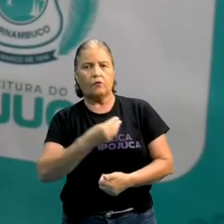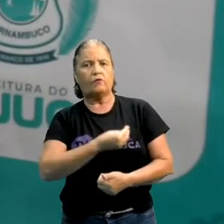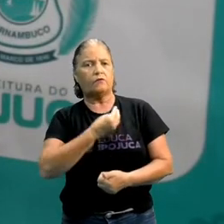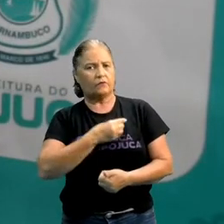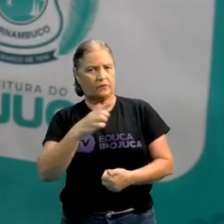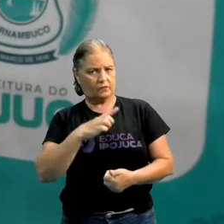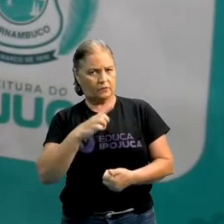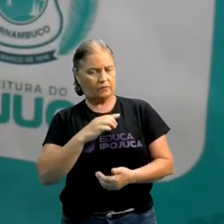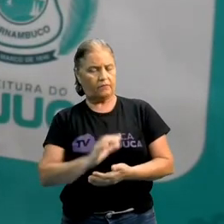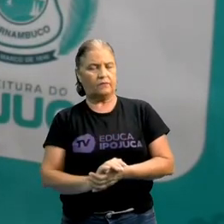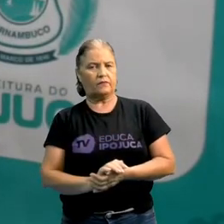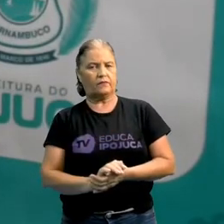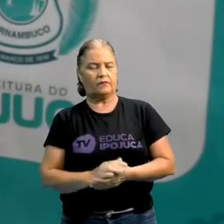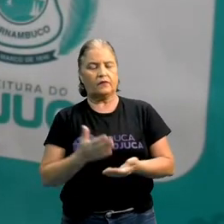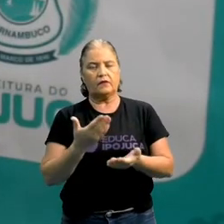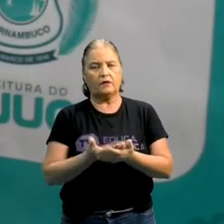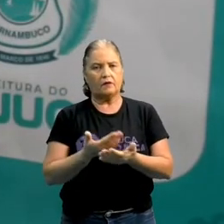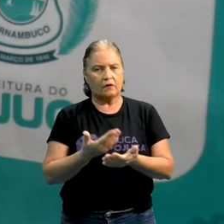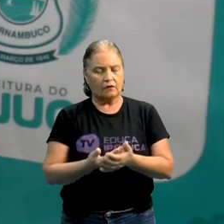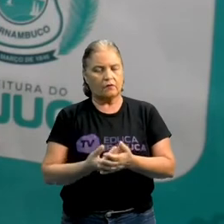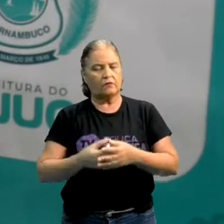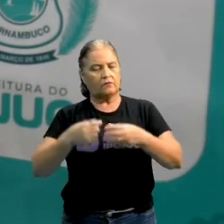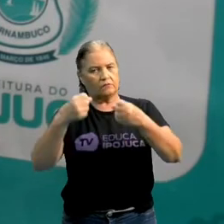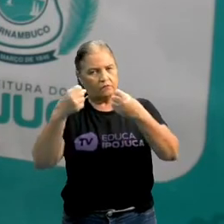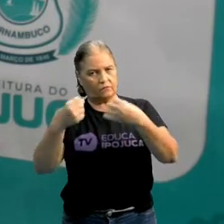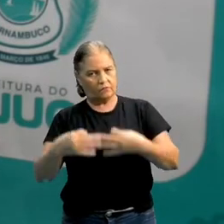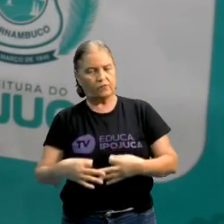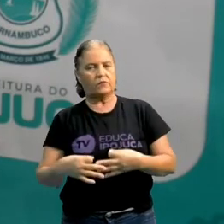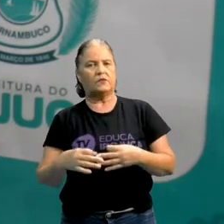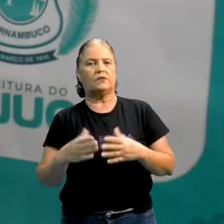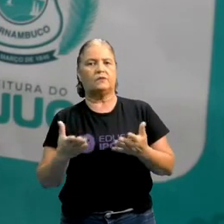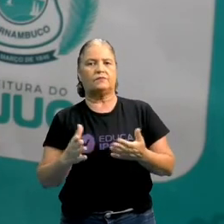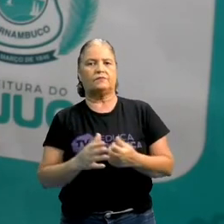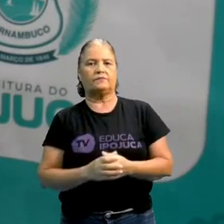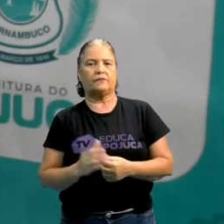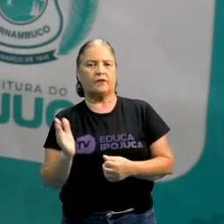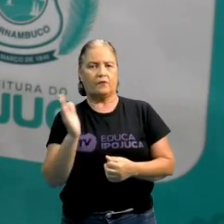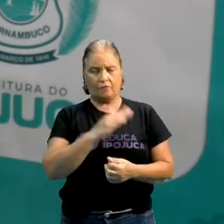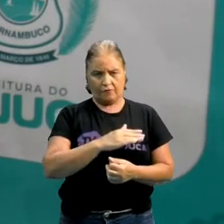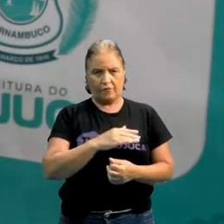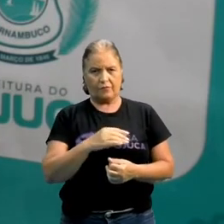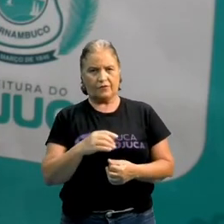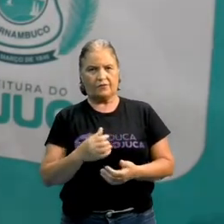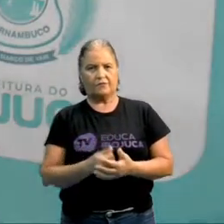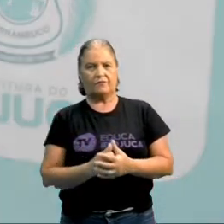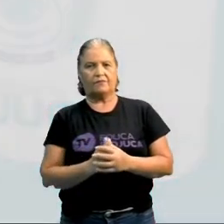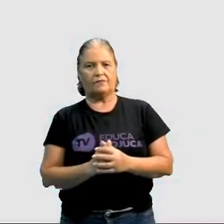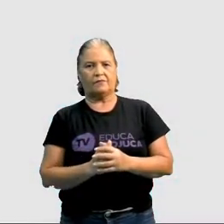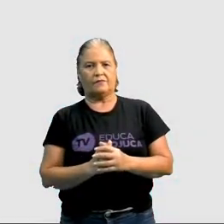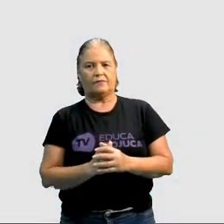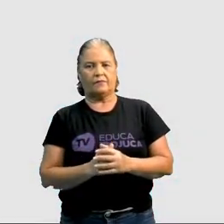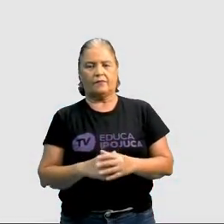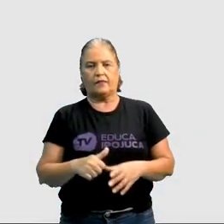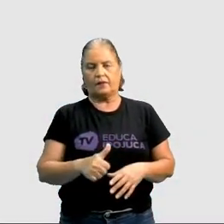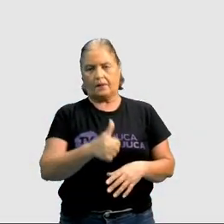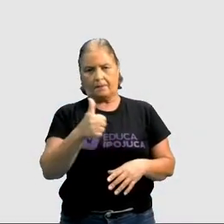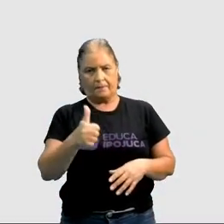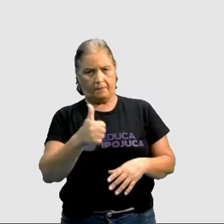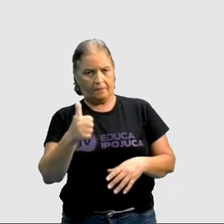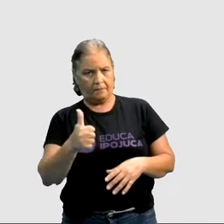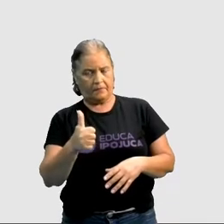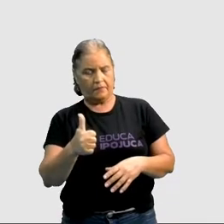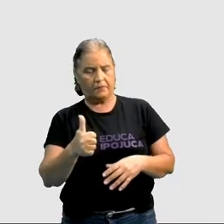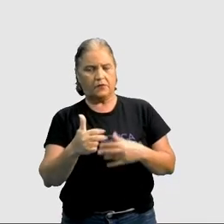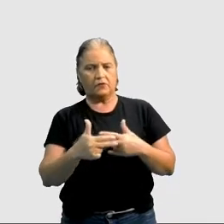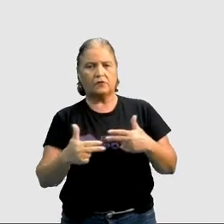Então, a aula de hoje a vai falar exatamente sobre isso, né? Então, vamos lá comigo para a gente descobrir. Então, a primeira coisa que a gente tem que